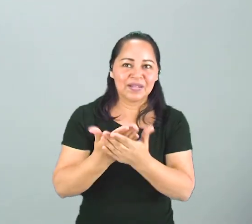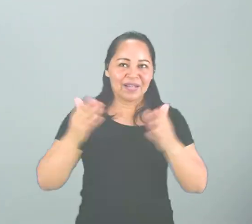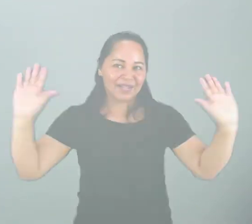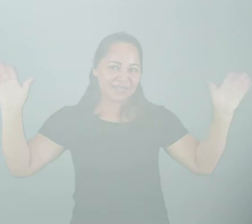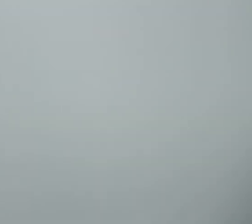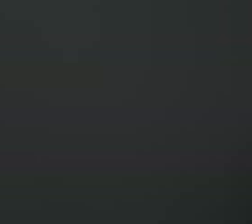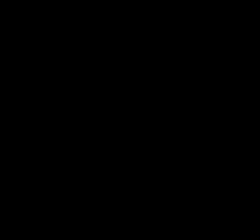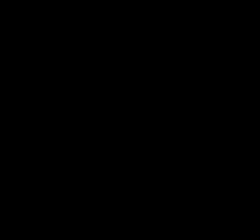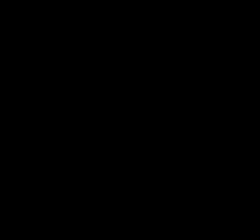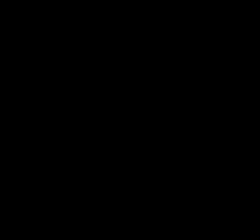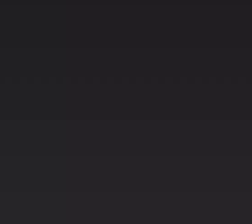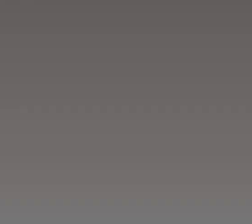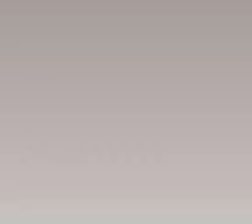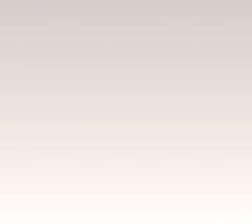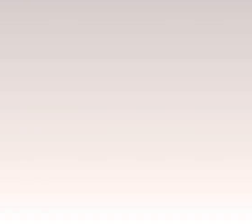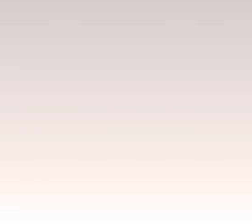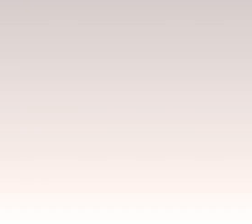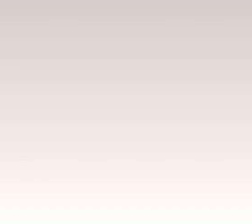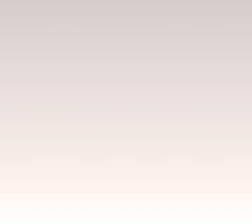mais!